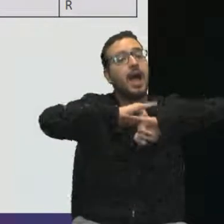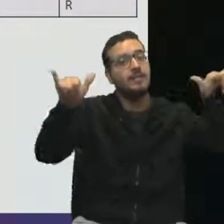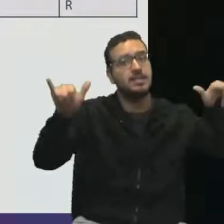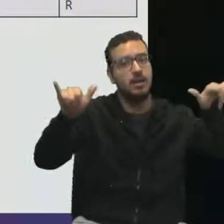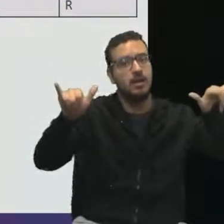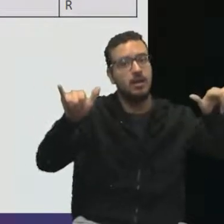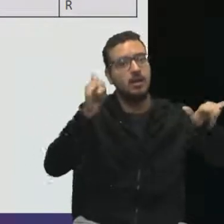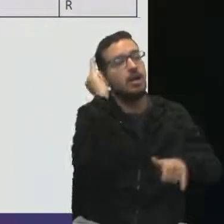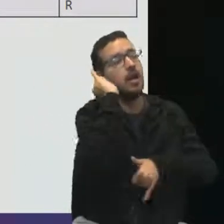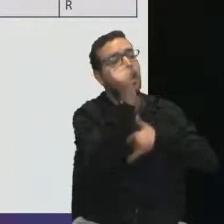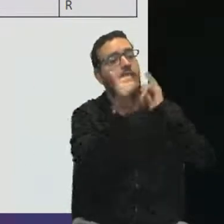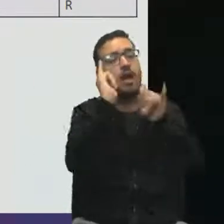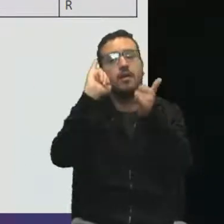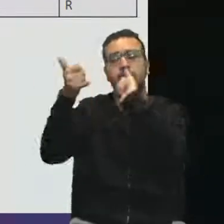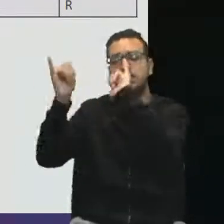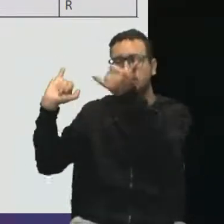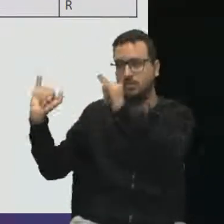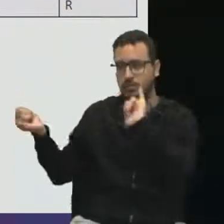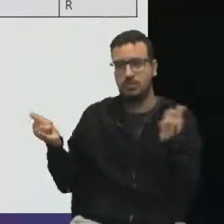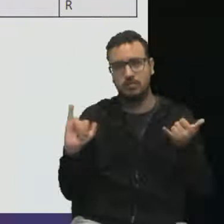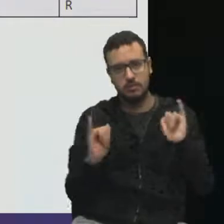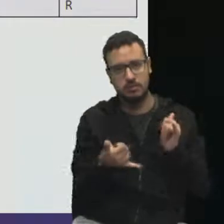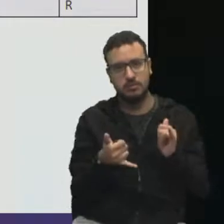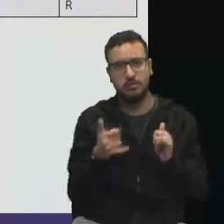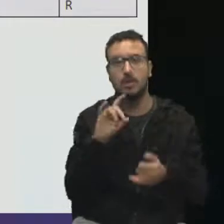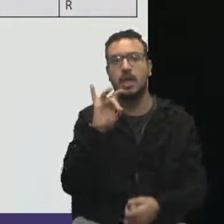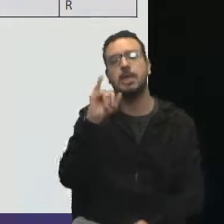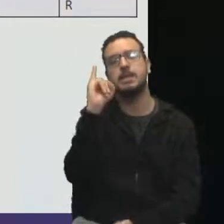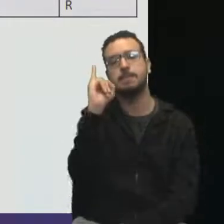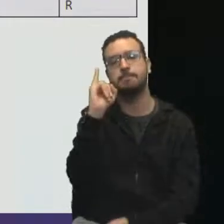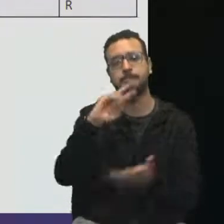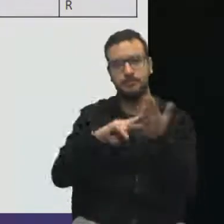vai começar a construção do banheiro e que está pronto o banheiro.